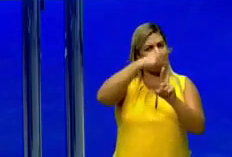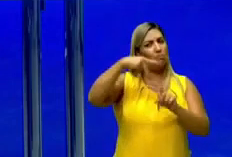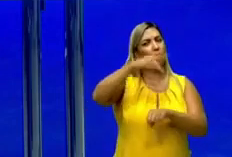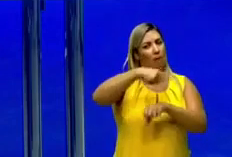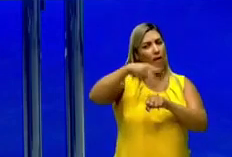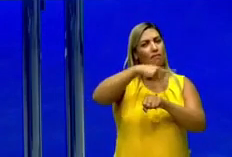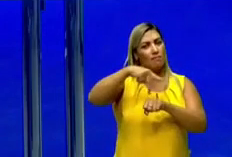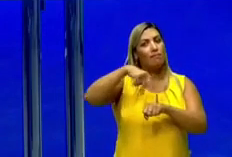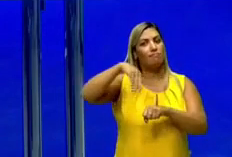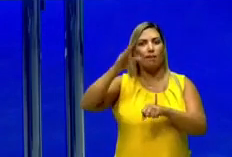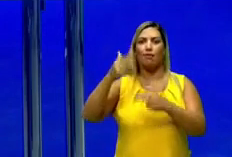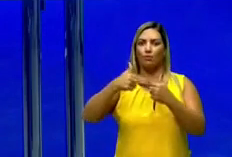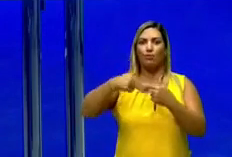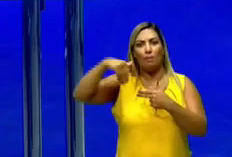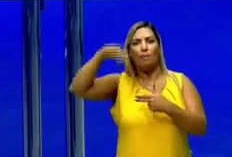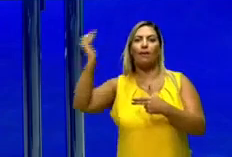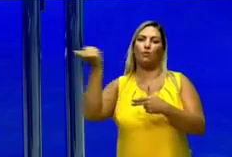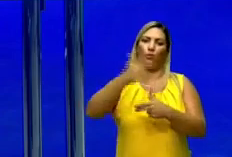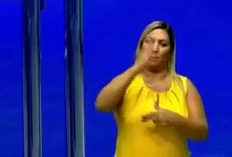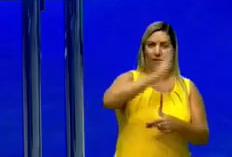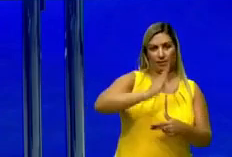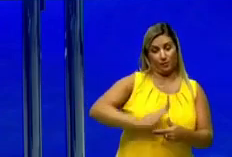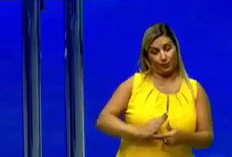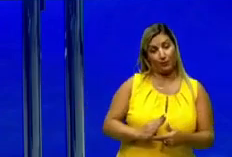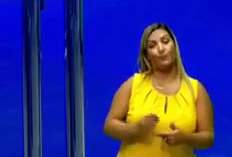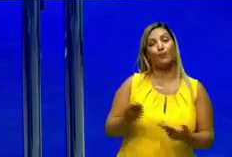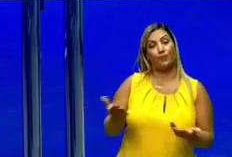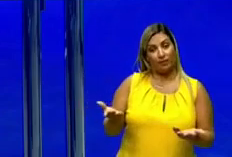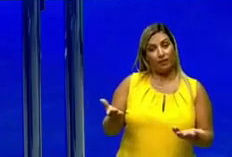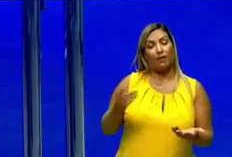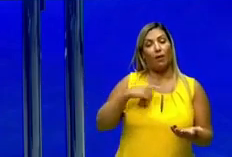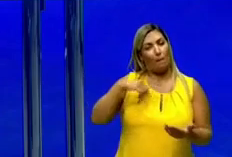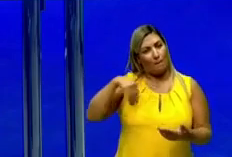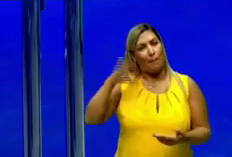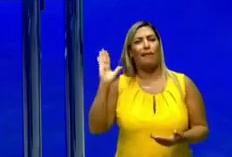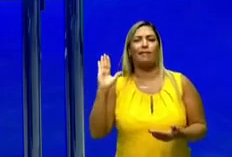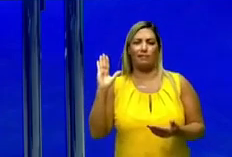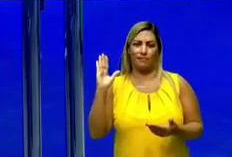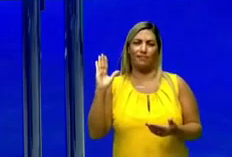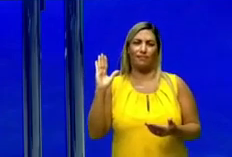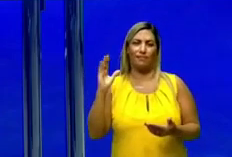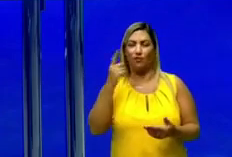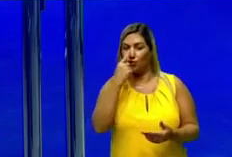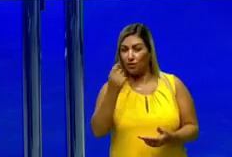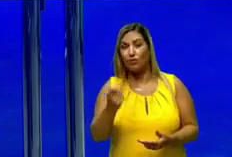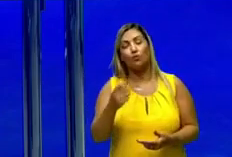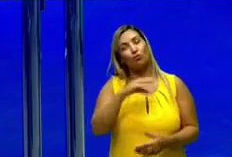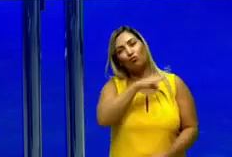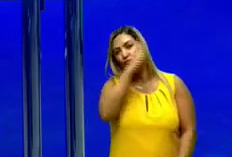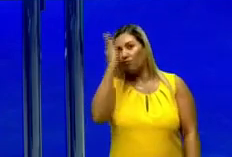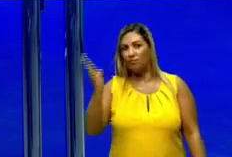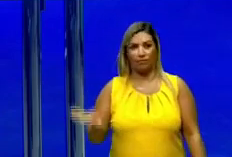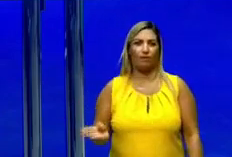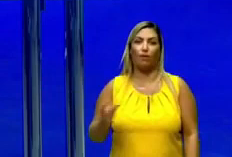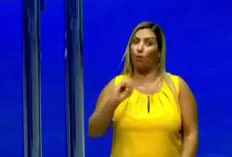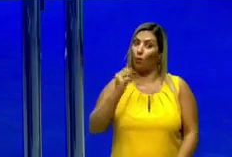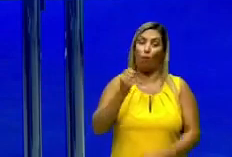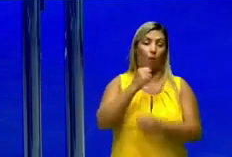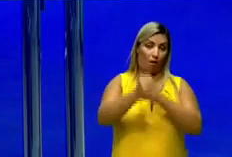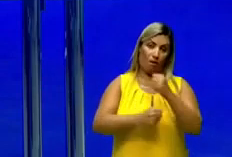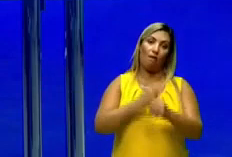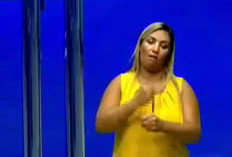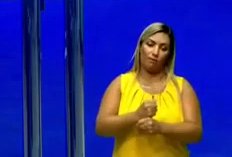onde a sociedade é mais consumista ainda. Então uma produção ainda maior de lixo por dia ou por ano.